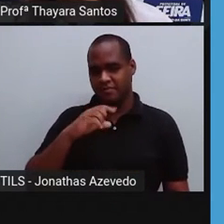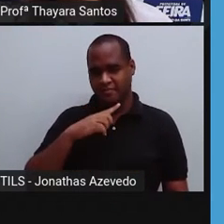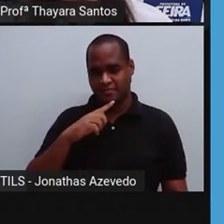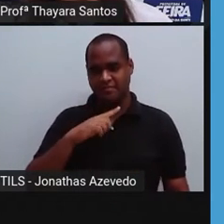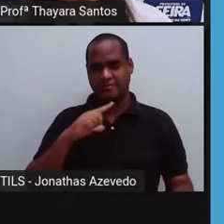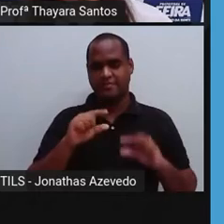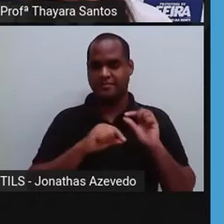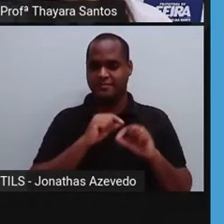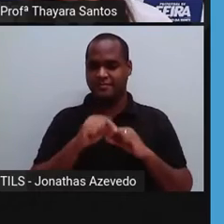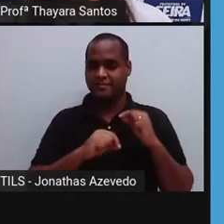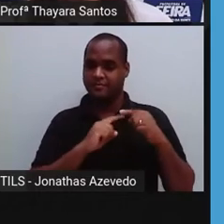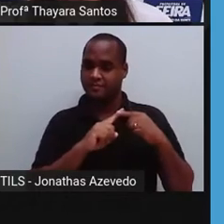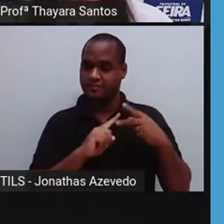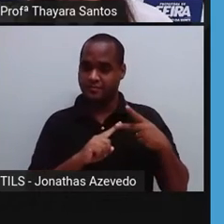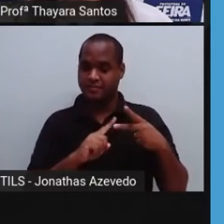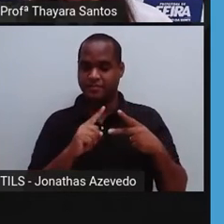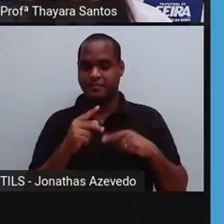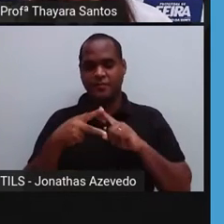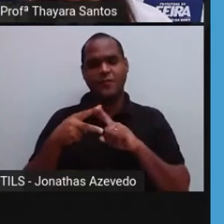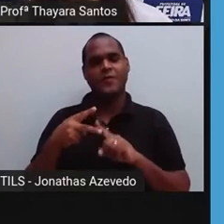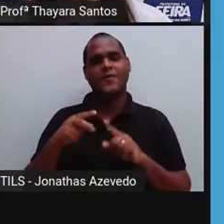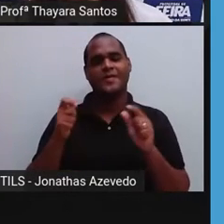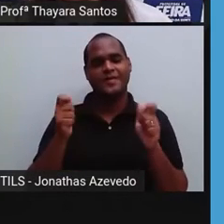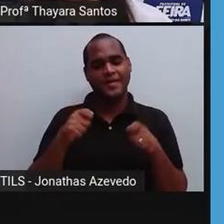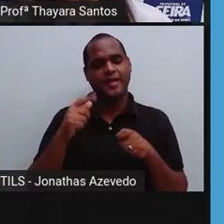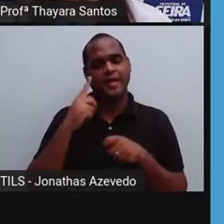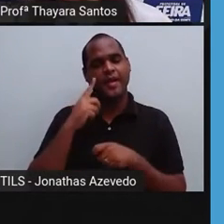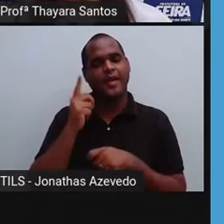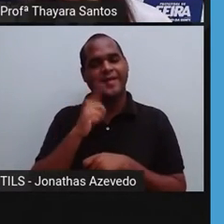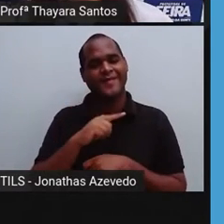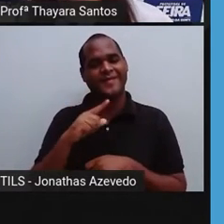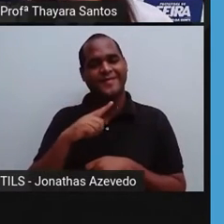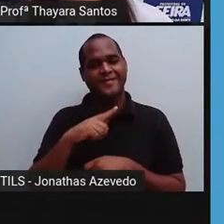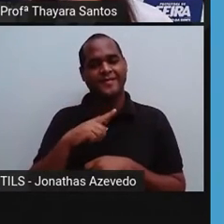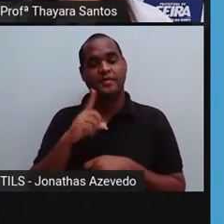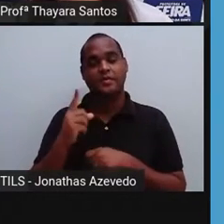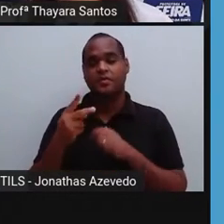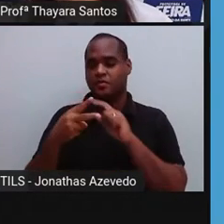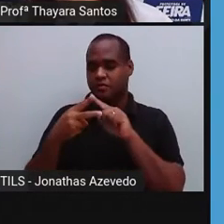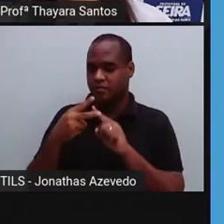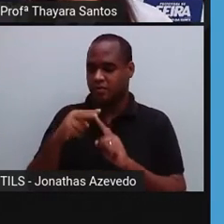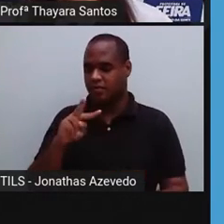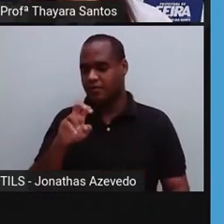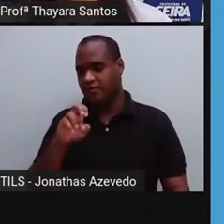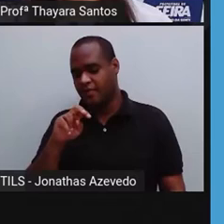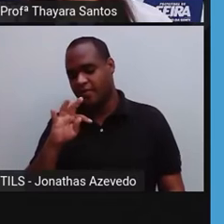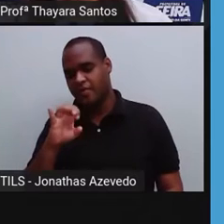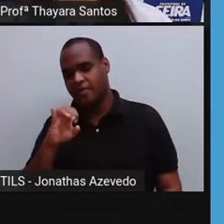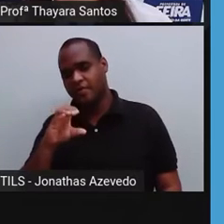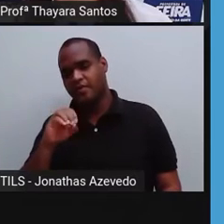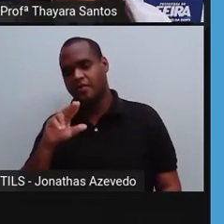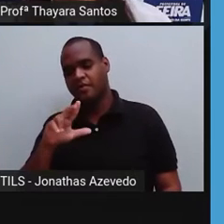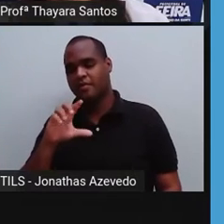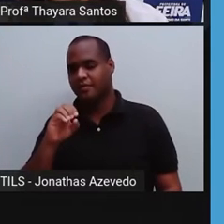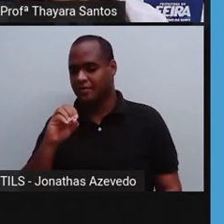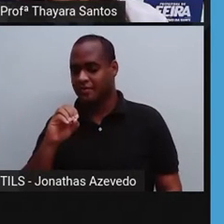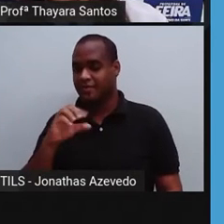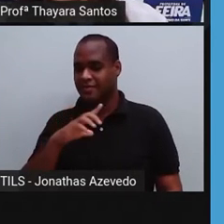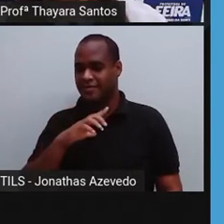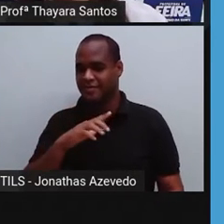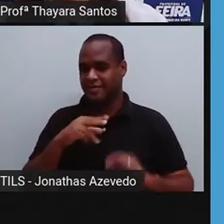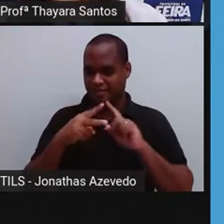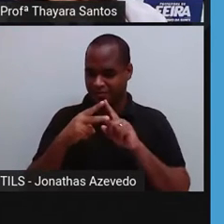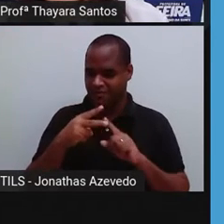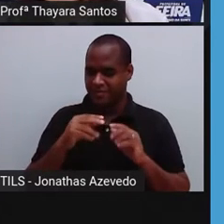compartimentos aqui de cima dele. E ele tem dois ventrículos, que são esses dois compartimentos